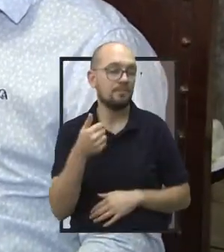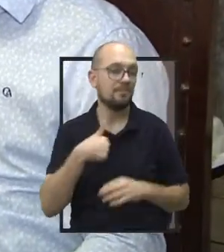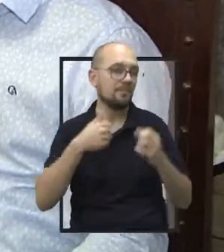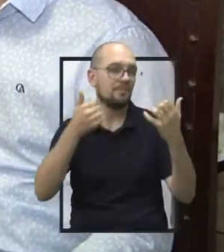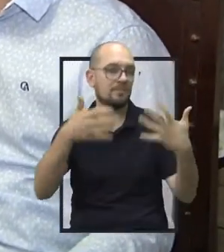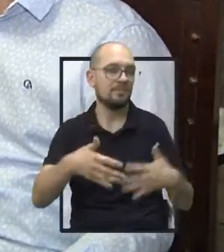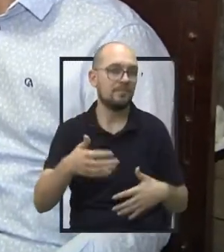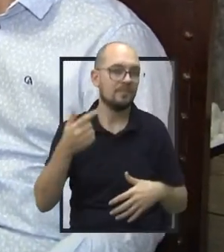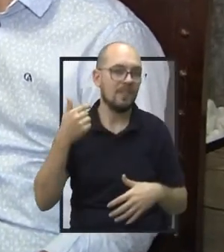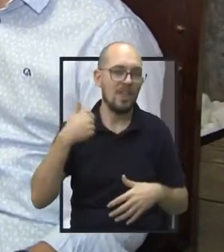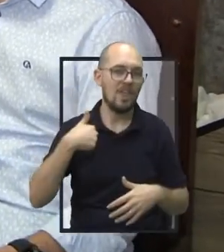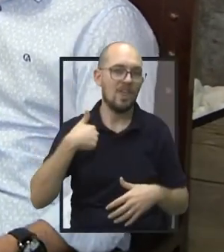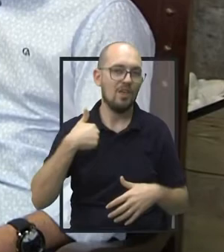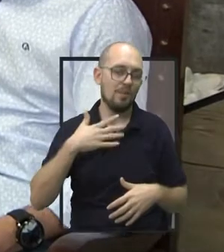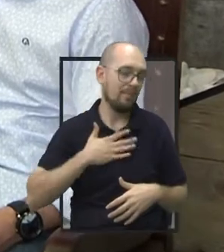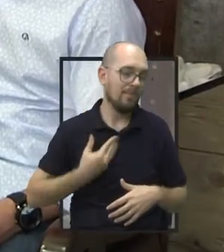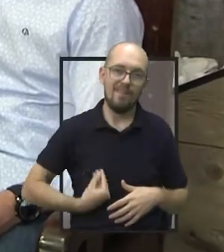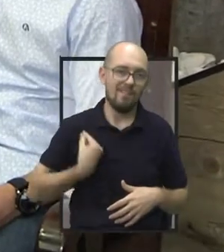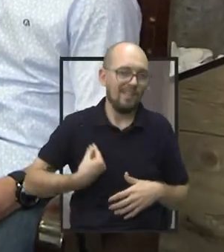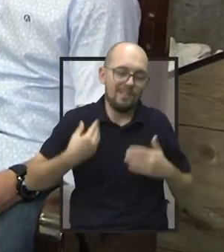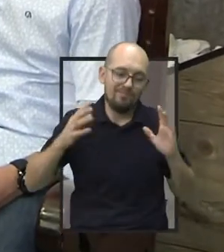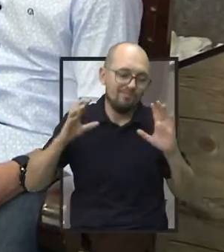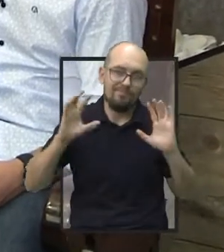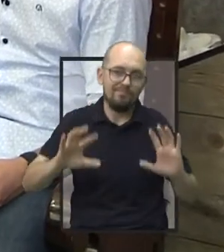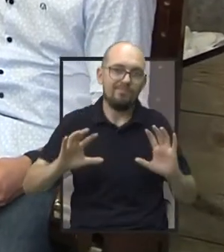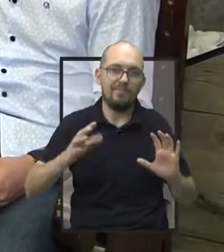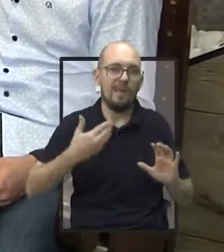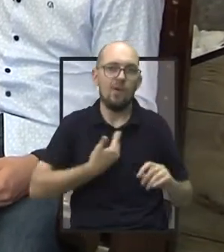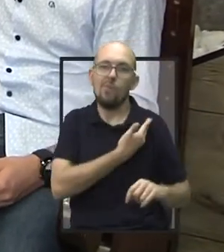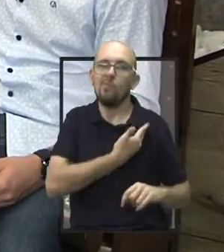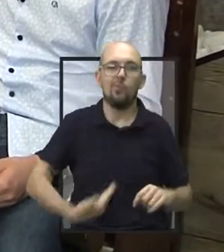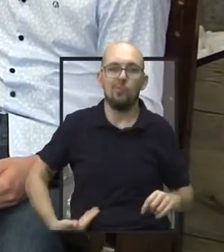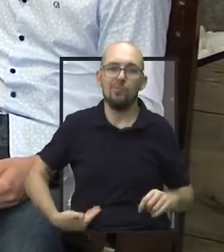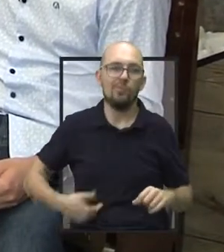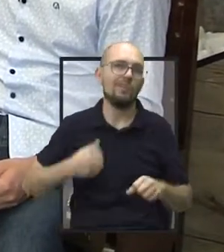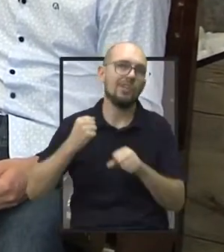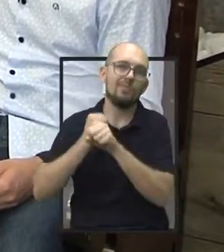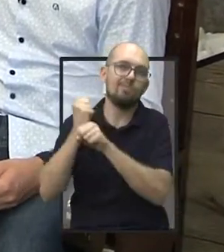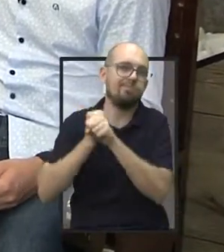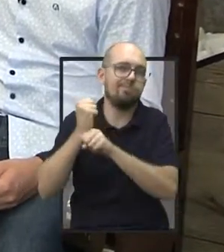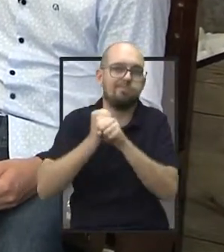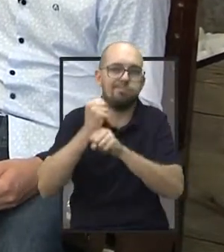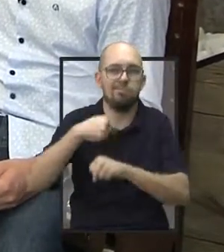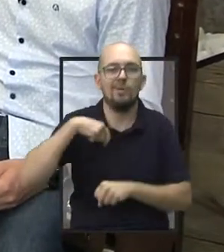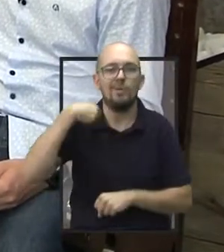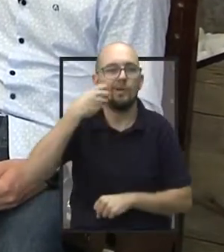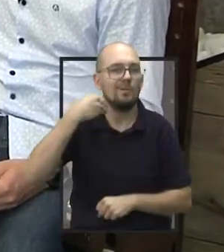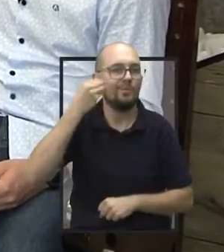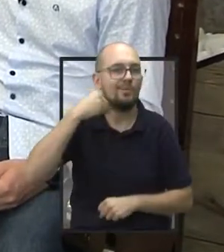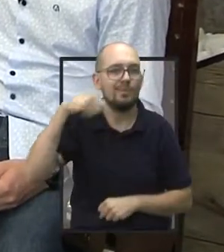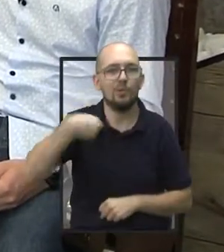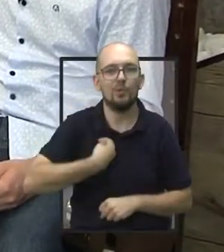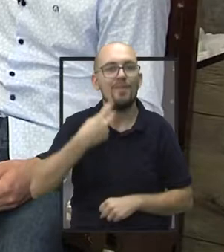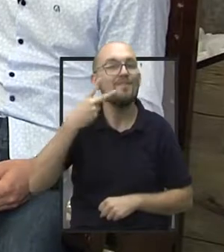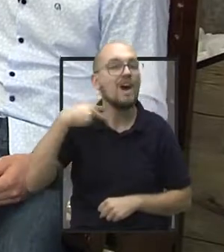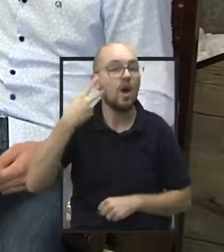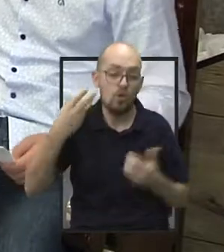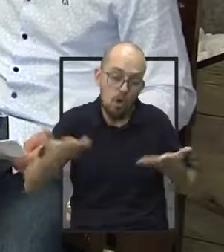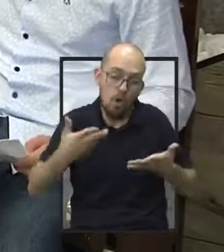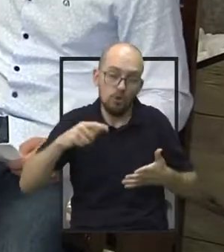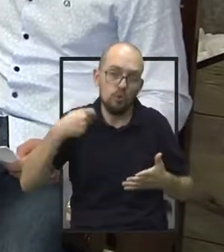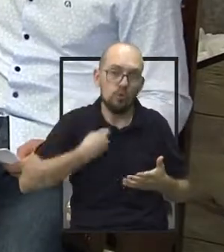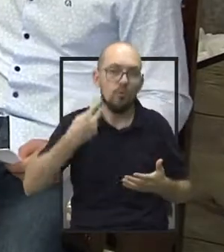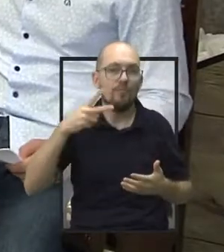minha vida pública, todos esses anos que eu fui vereador e que hoje estou vereador,